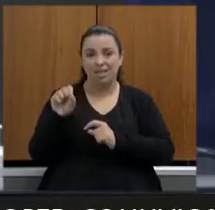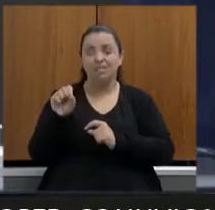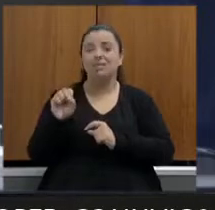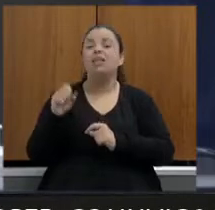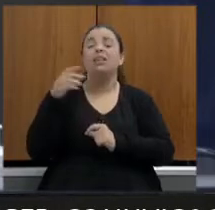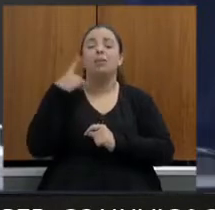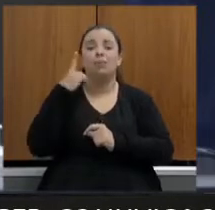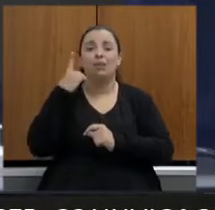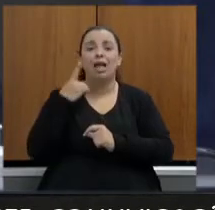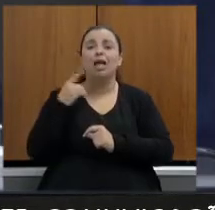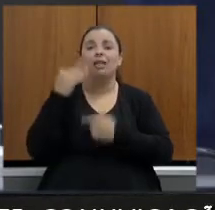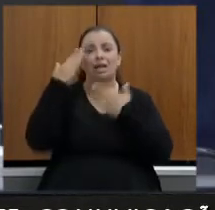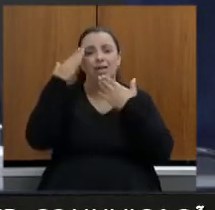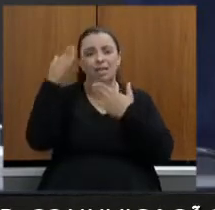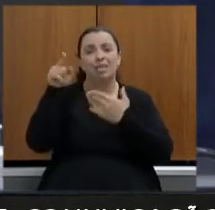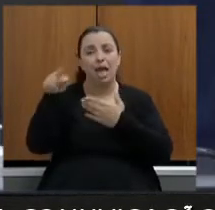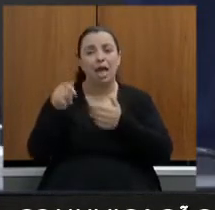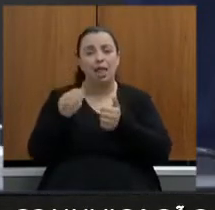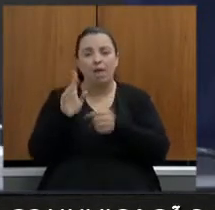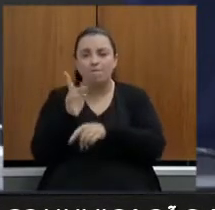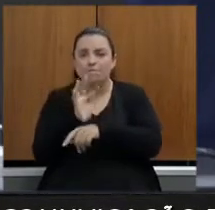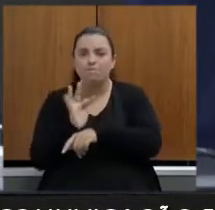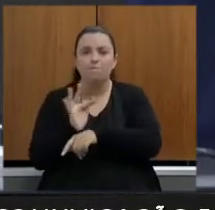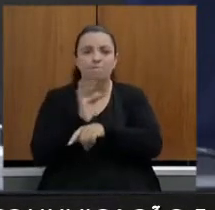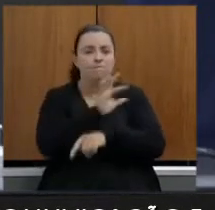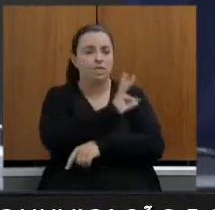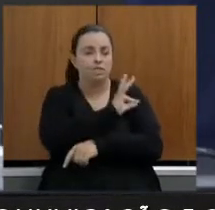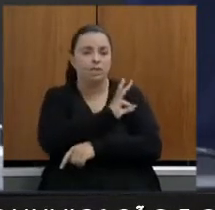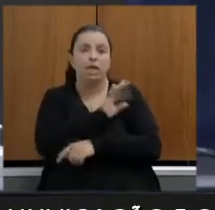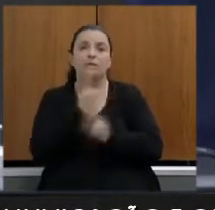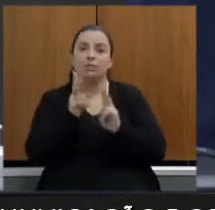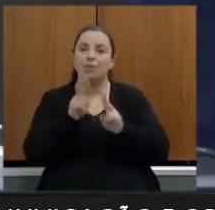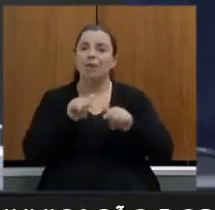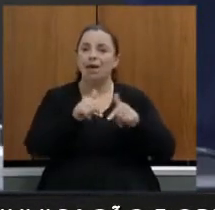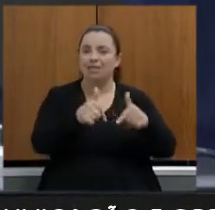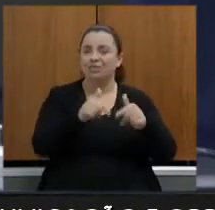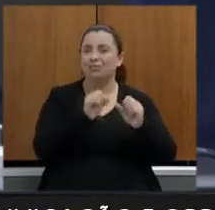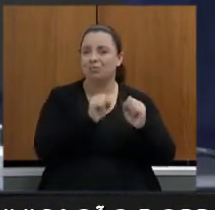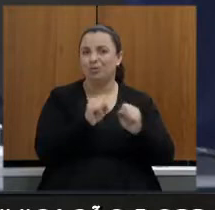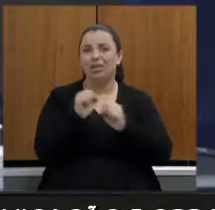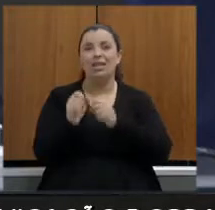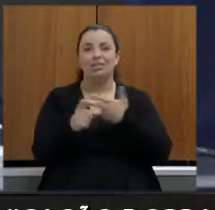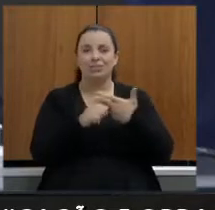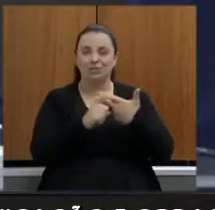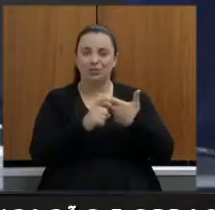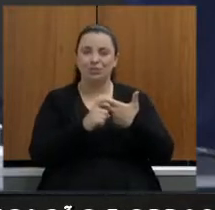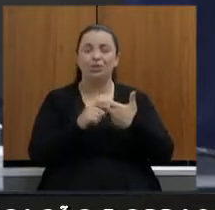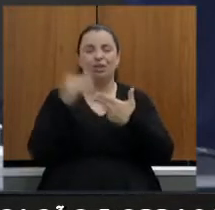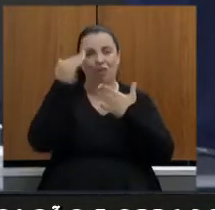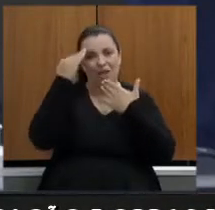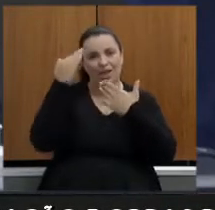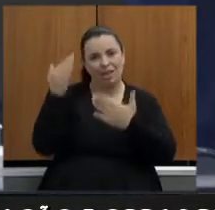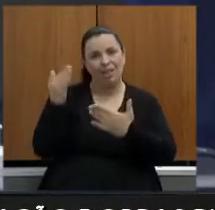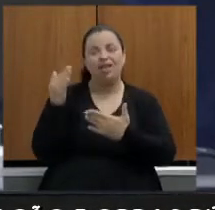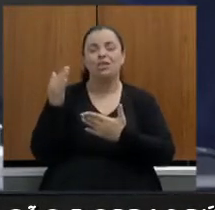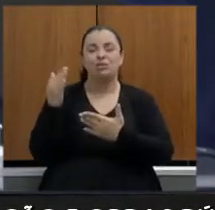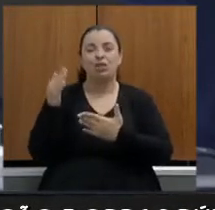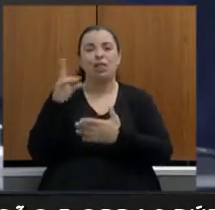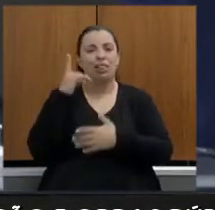fiscalização das ações do Poder Executivo então mais uma vez agradeço as palavras da deputada Celise